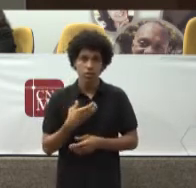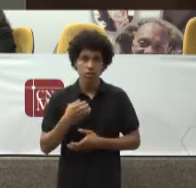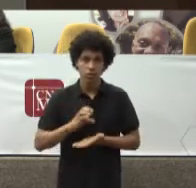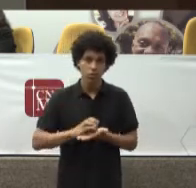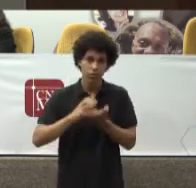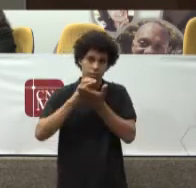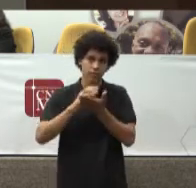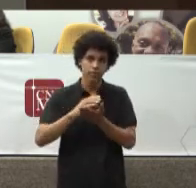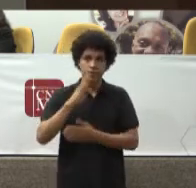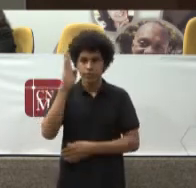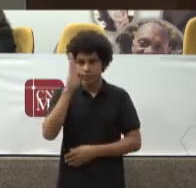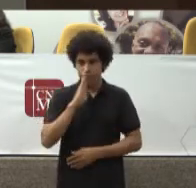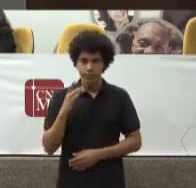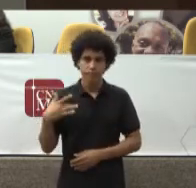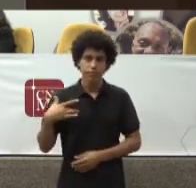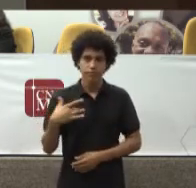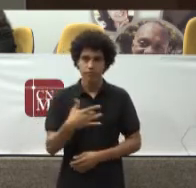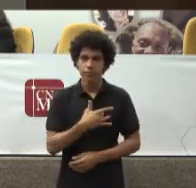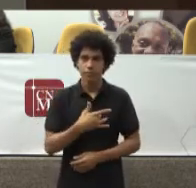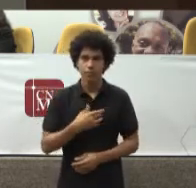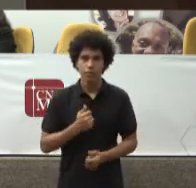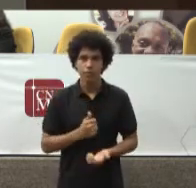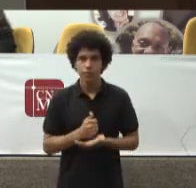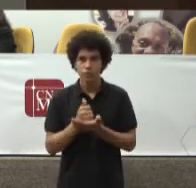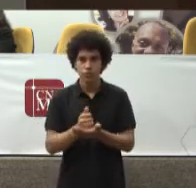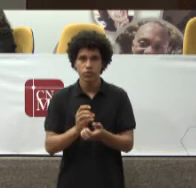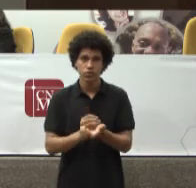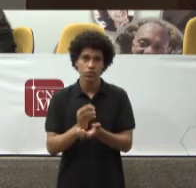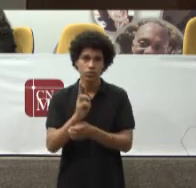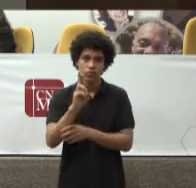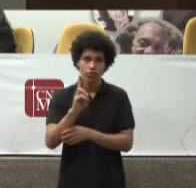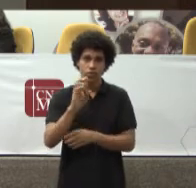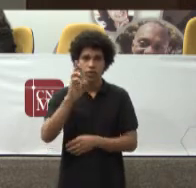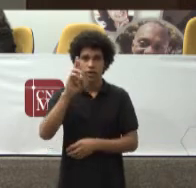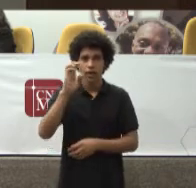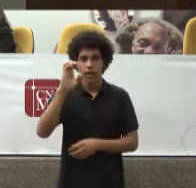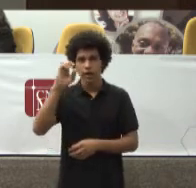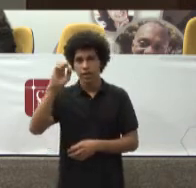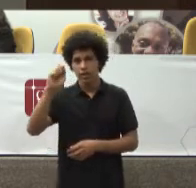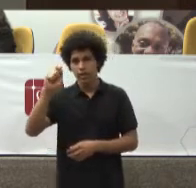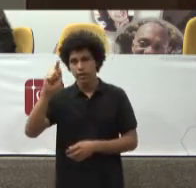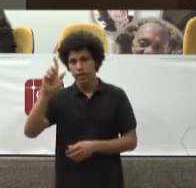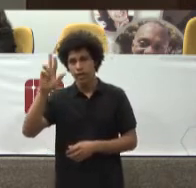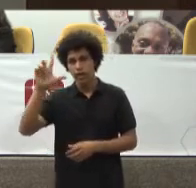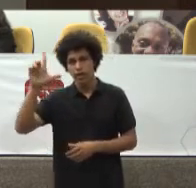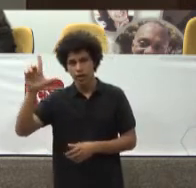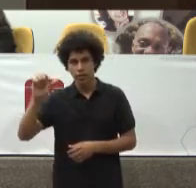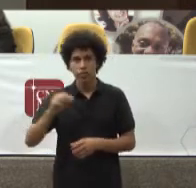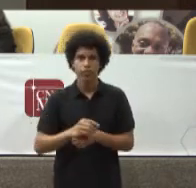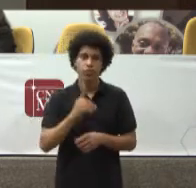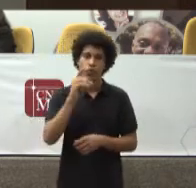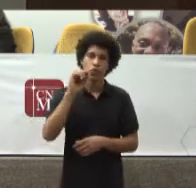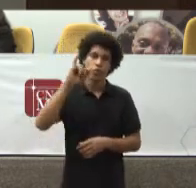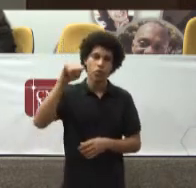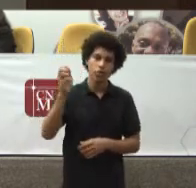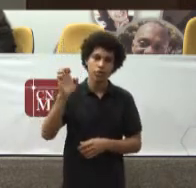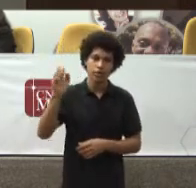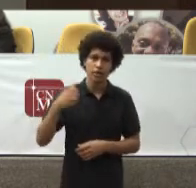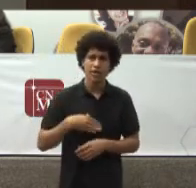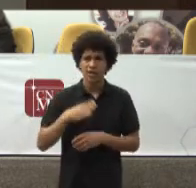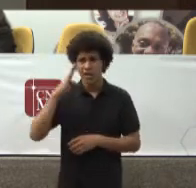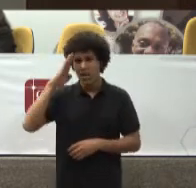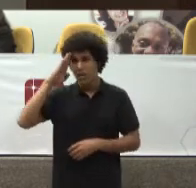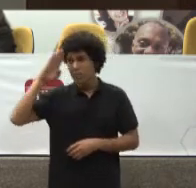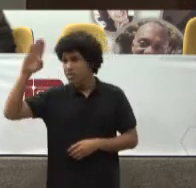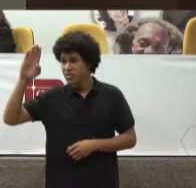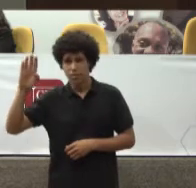Raquel Dodi Que é Uma E talvez A principal Origem Da estruturação